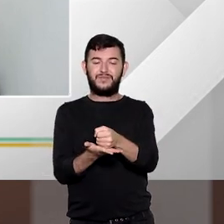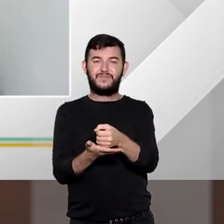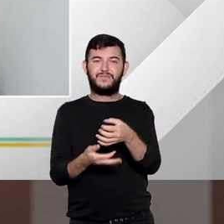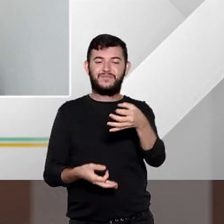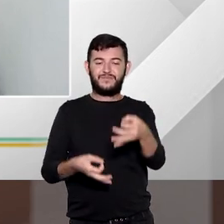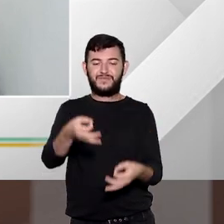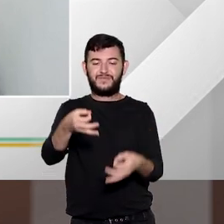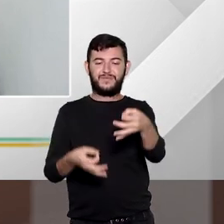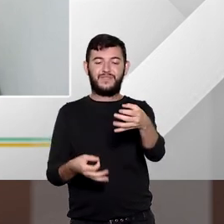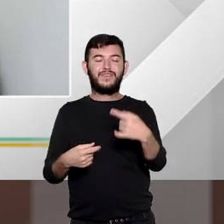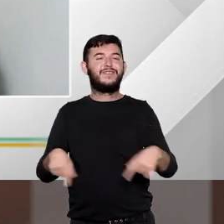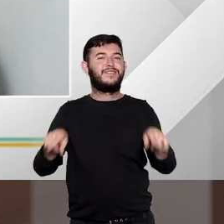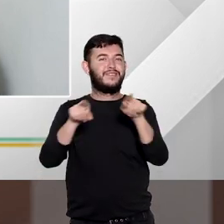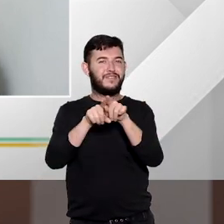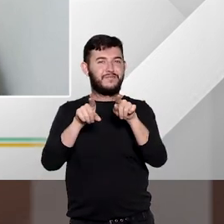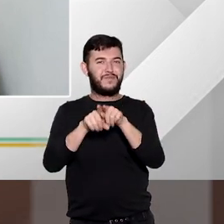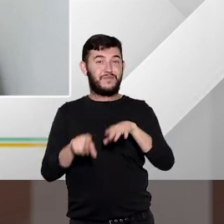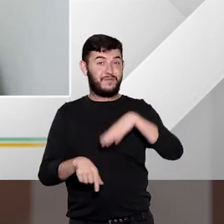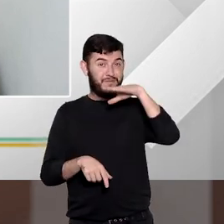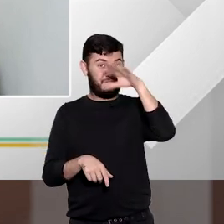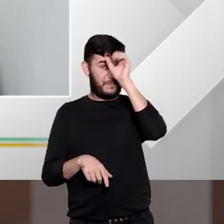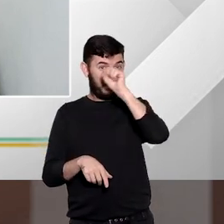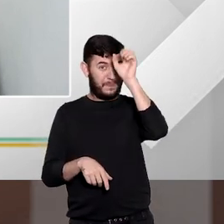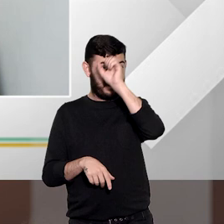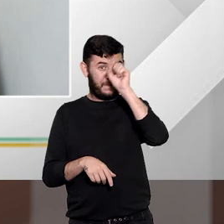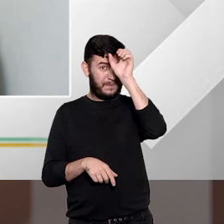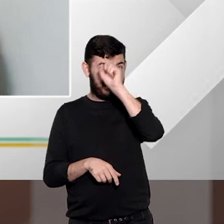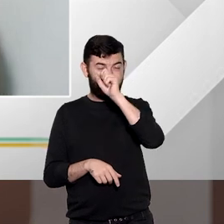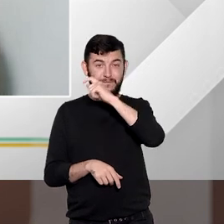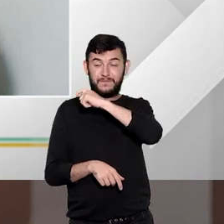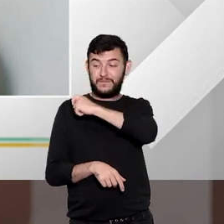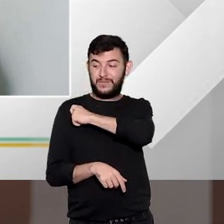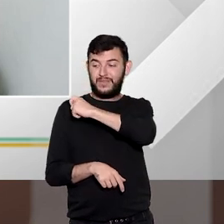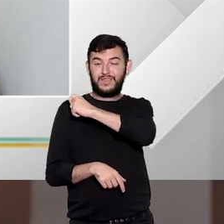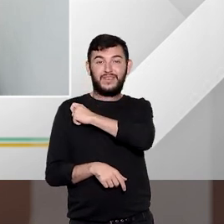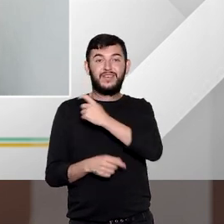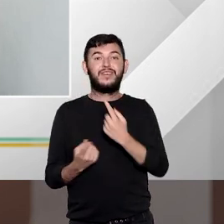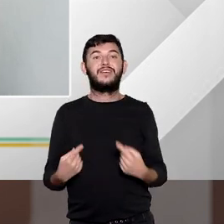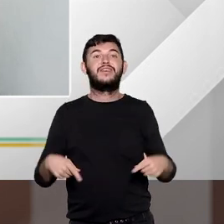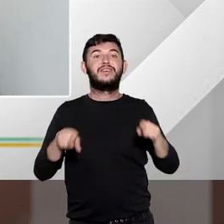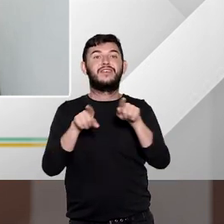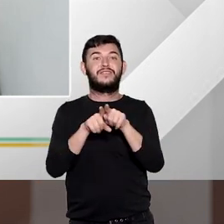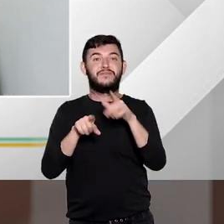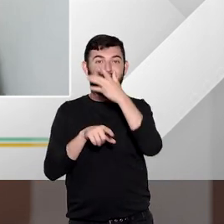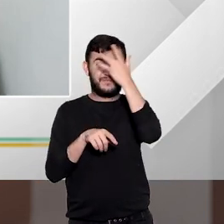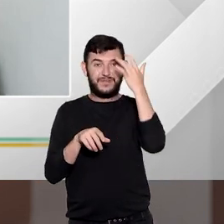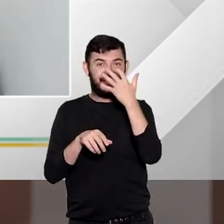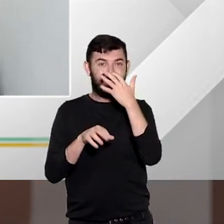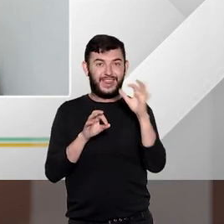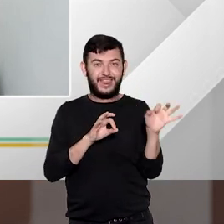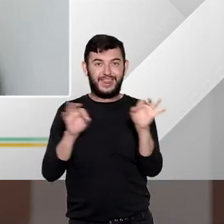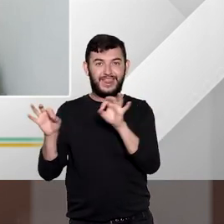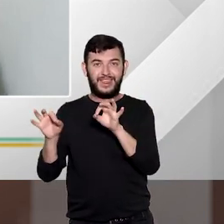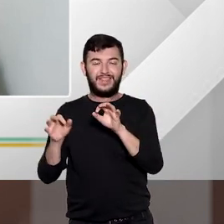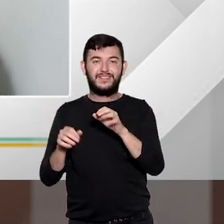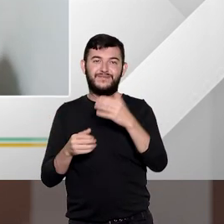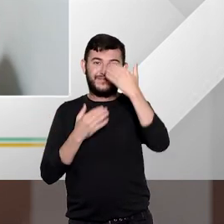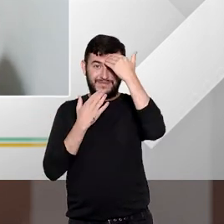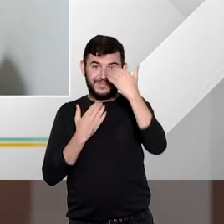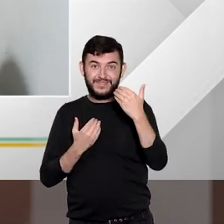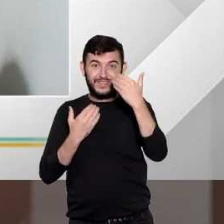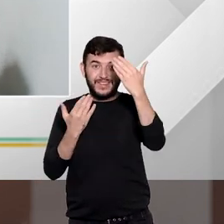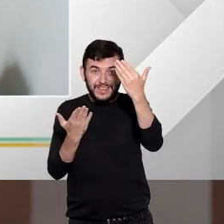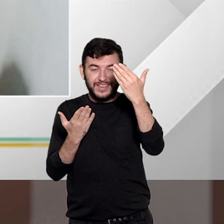contribuir com o aprendizado dos alunos e dos nossos telespectadores então